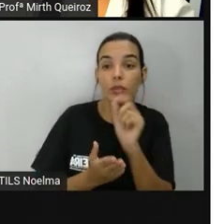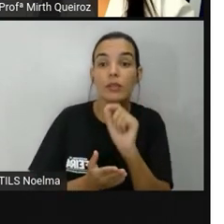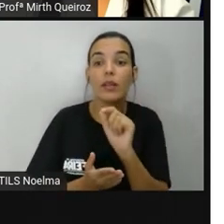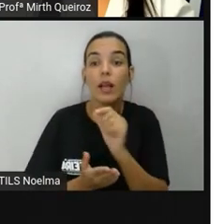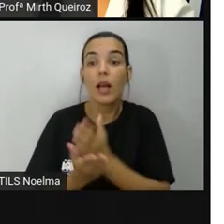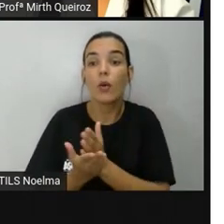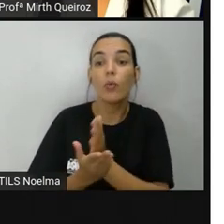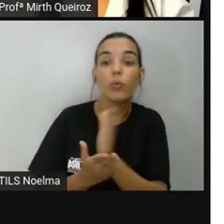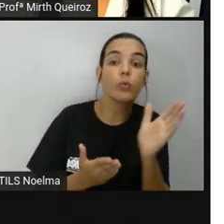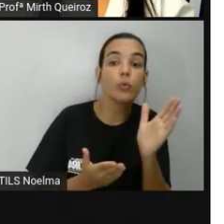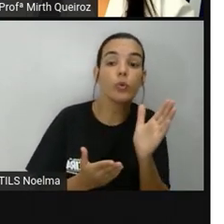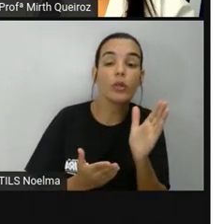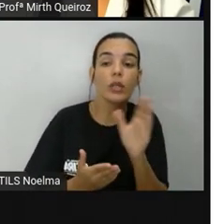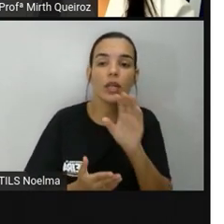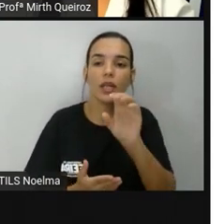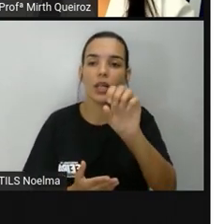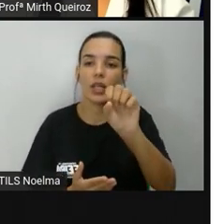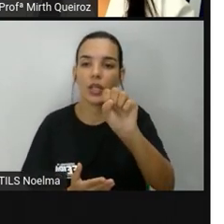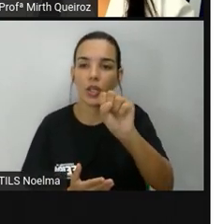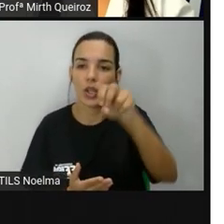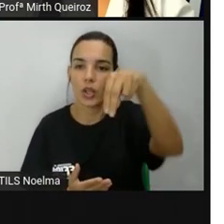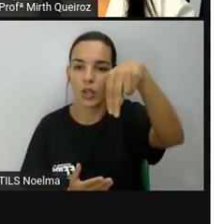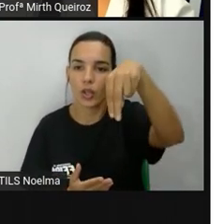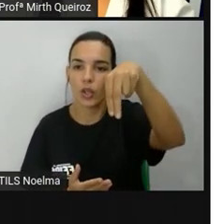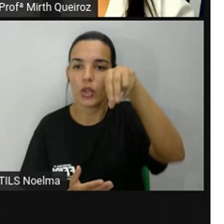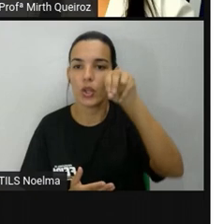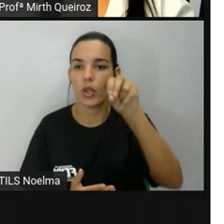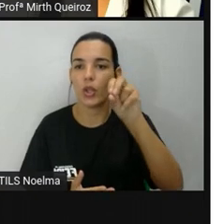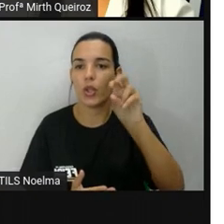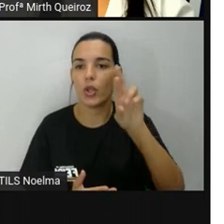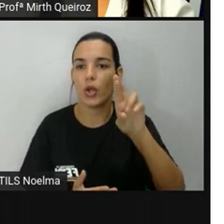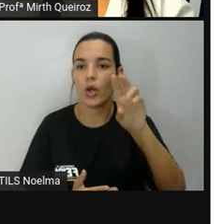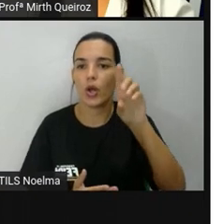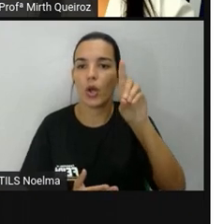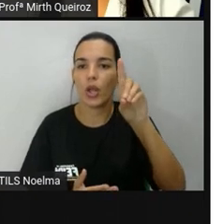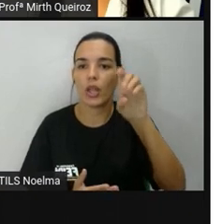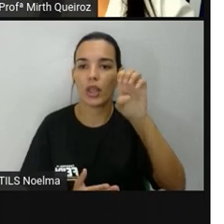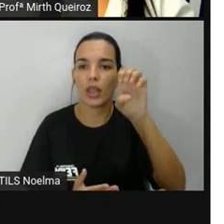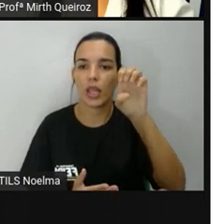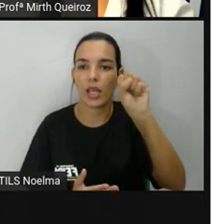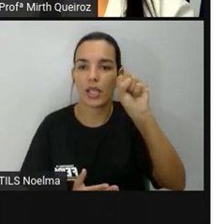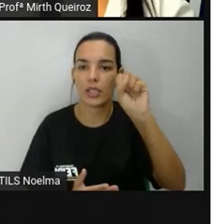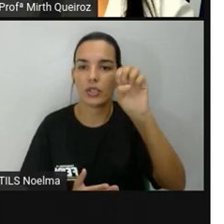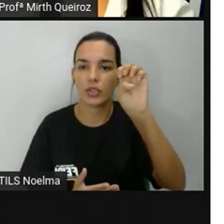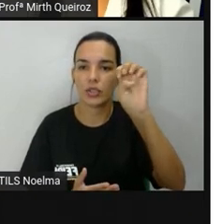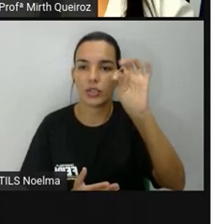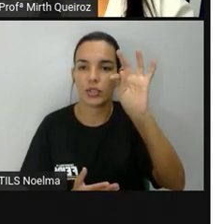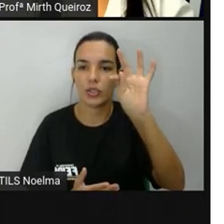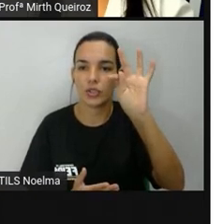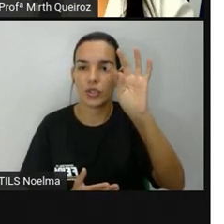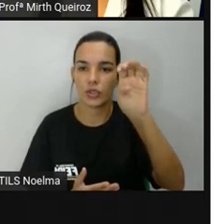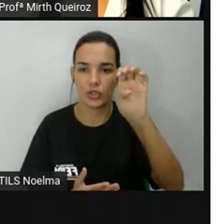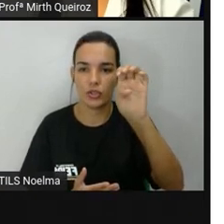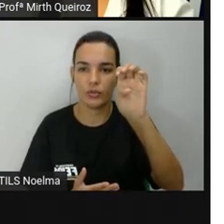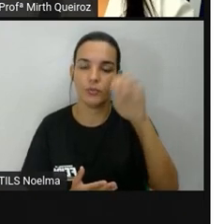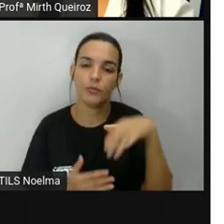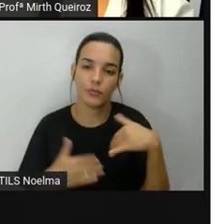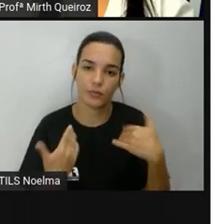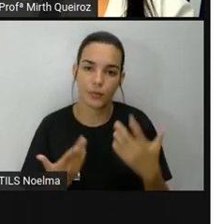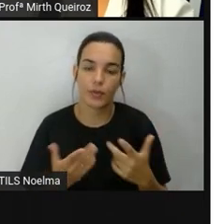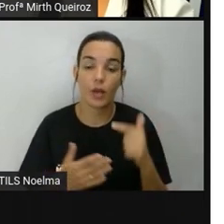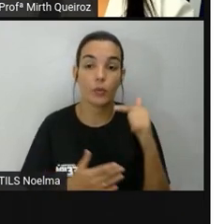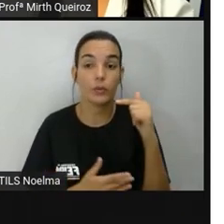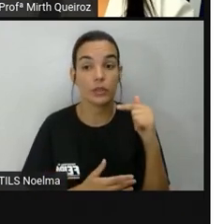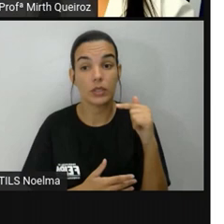Ele está no meio, ele vai jogar para nordeste, né? Jogou para frente e mais de ladinho. O